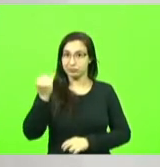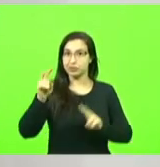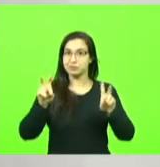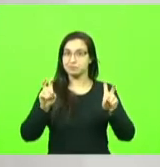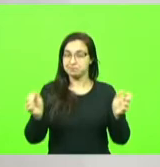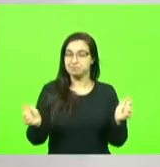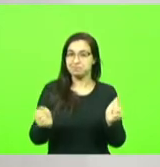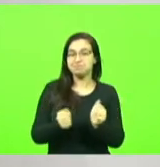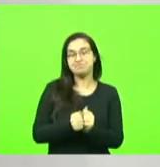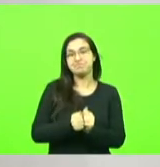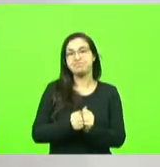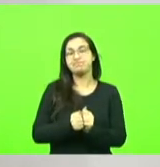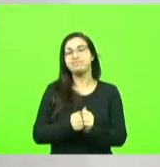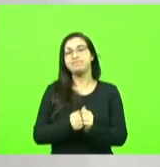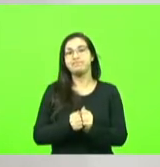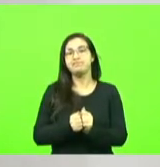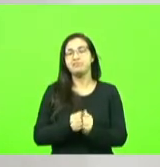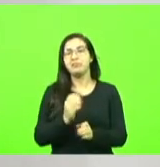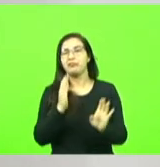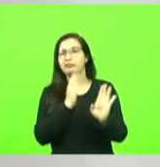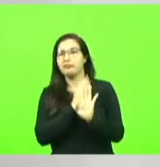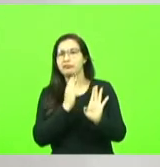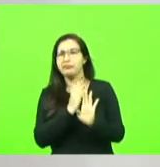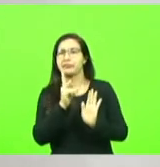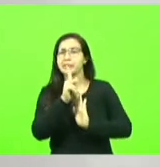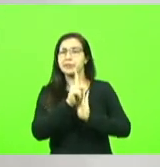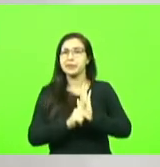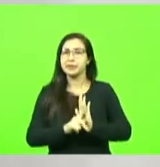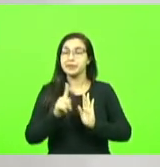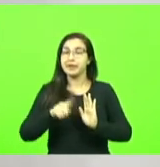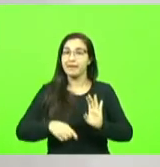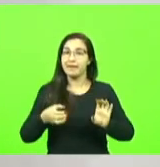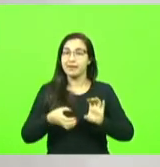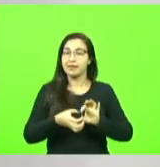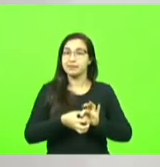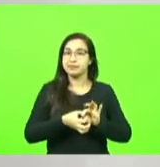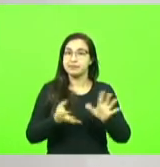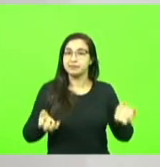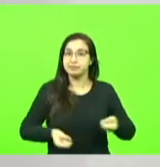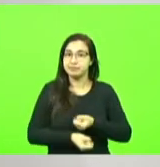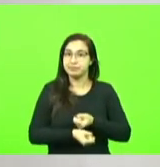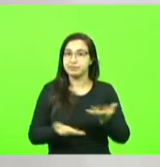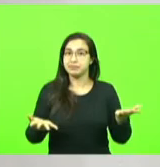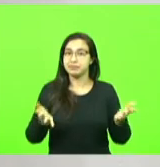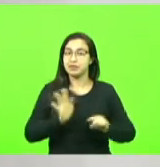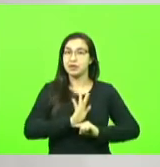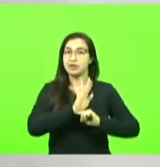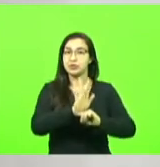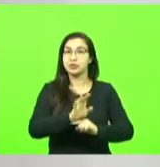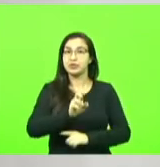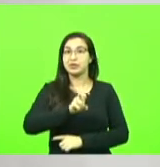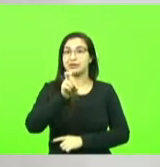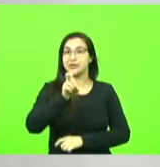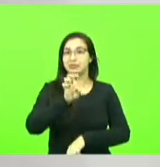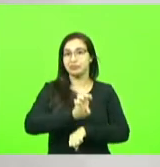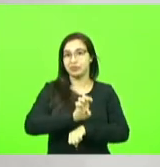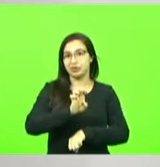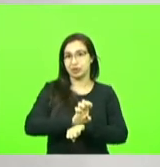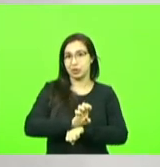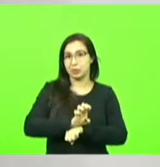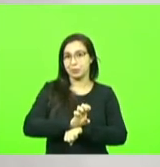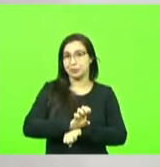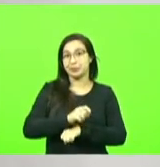verifiquei que o programa iria ser lançado e contemplar cinco estados e por algum motivo